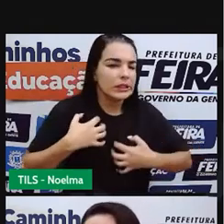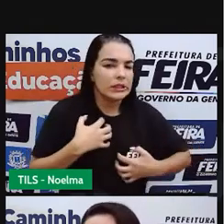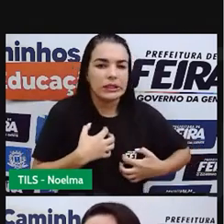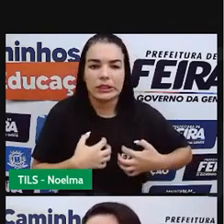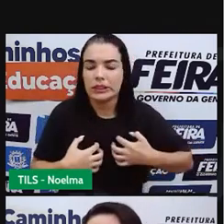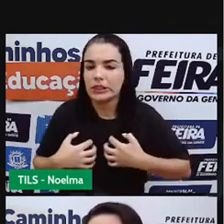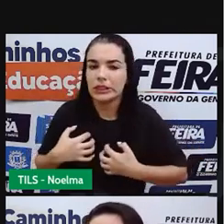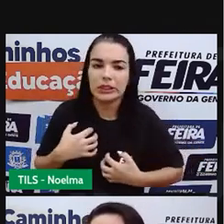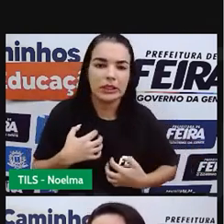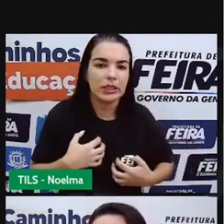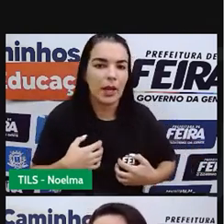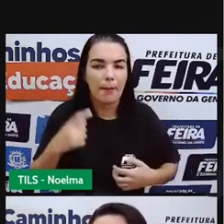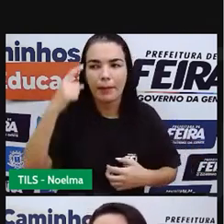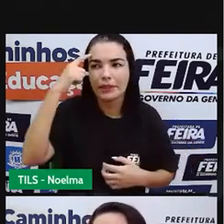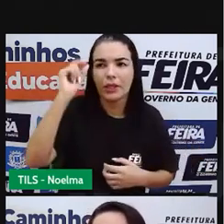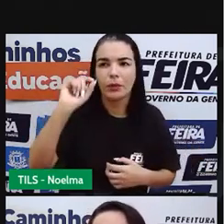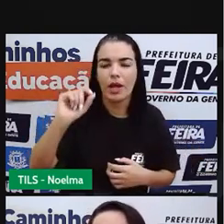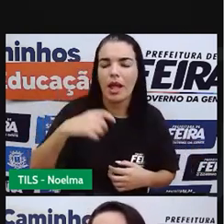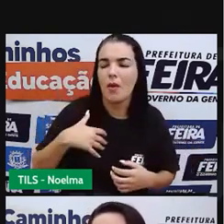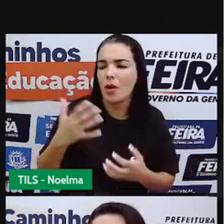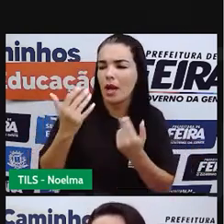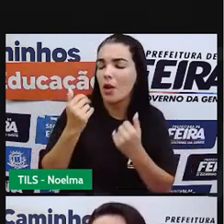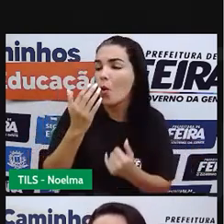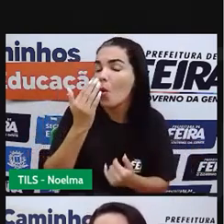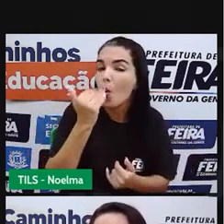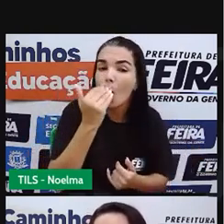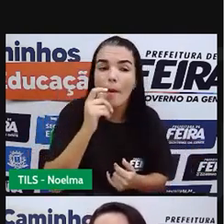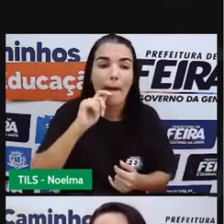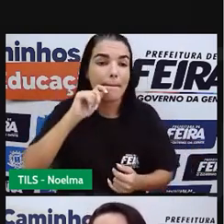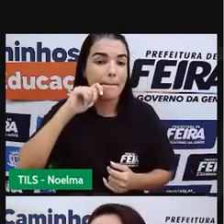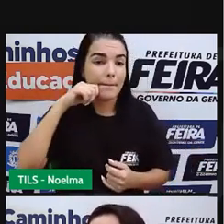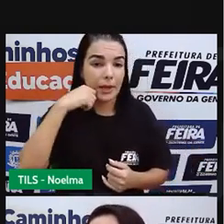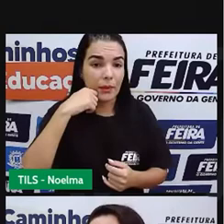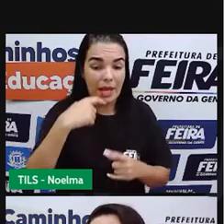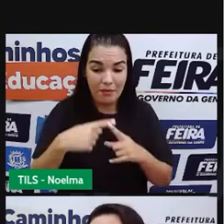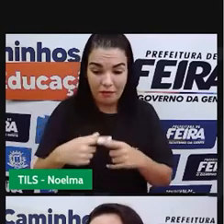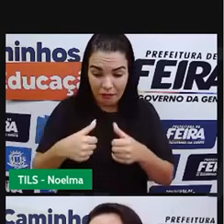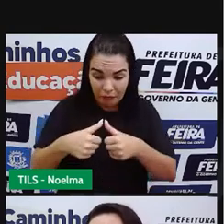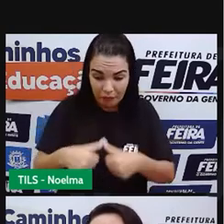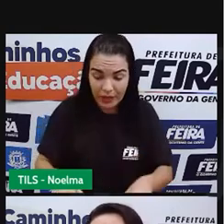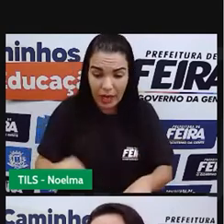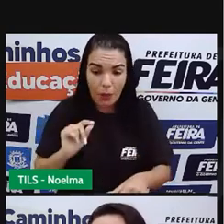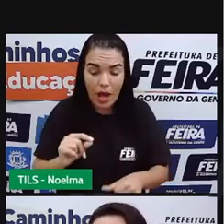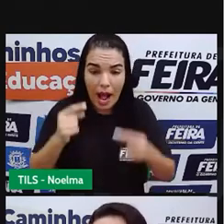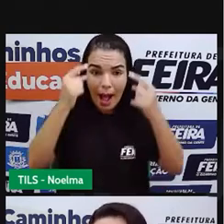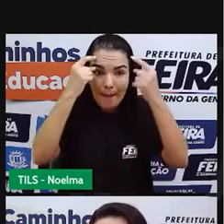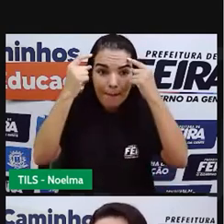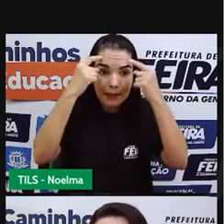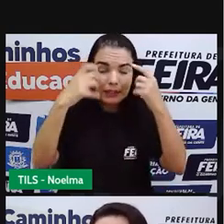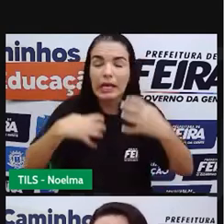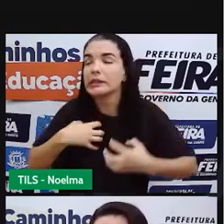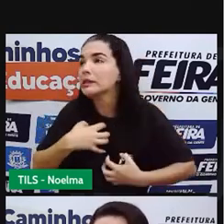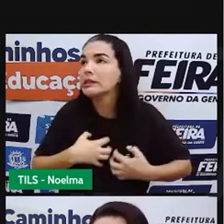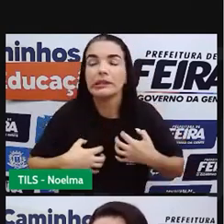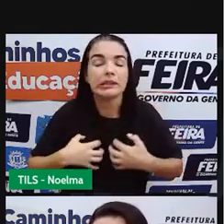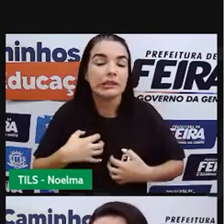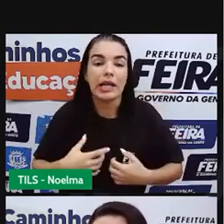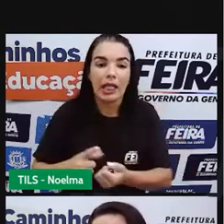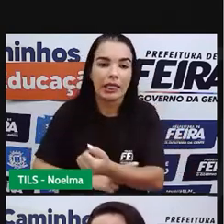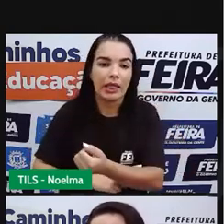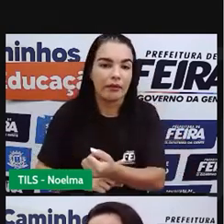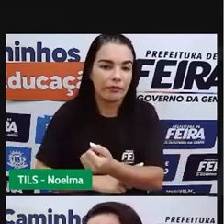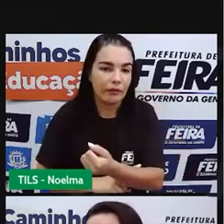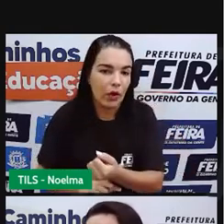biscoito e aí essa culpa faz com que ela tenha, crie essa ansiedade que é desproporcional. As pessoas